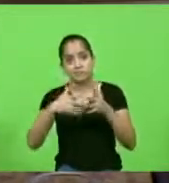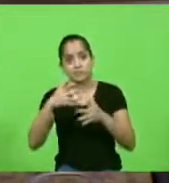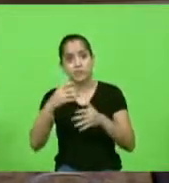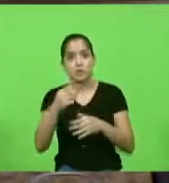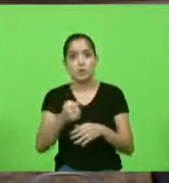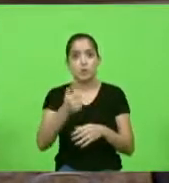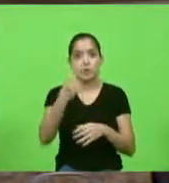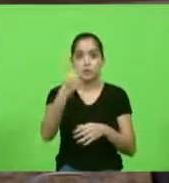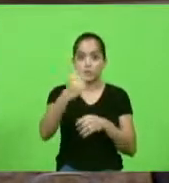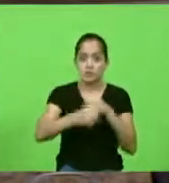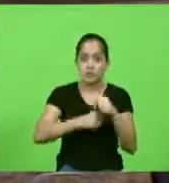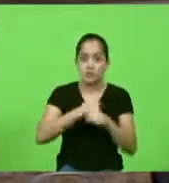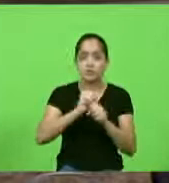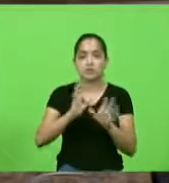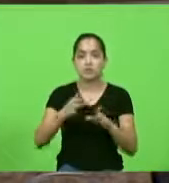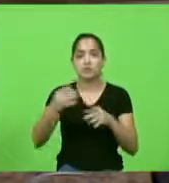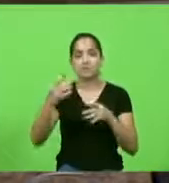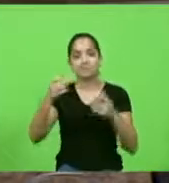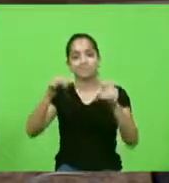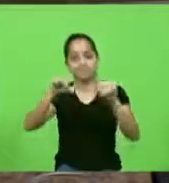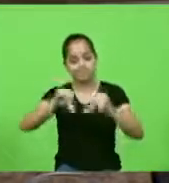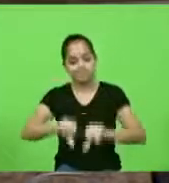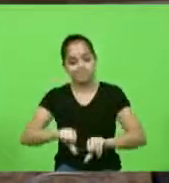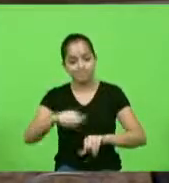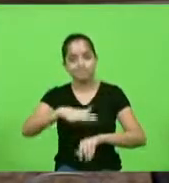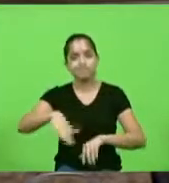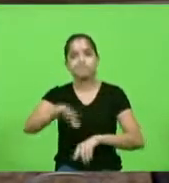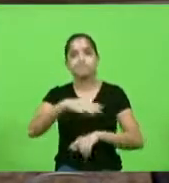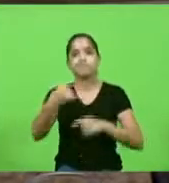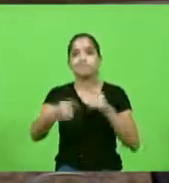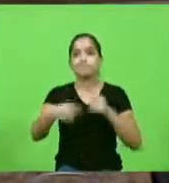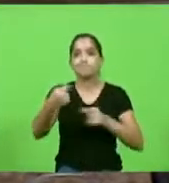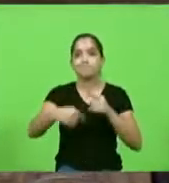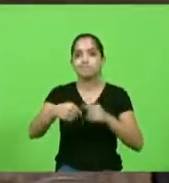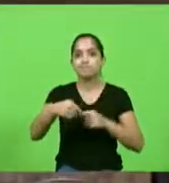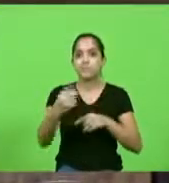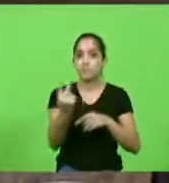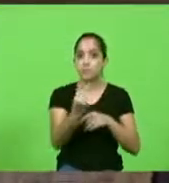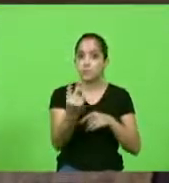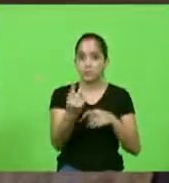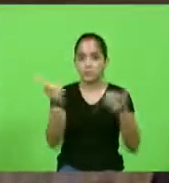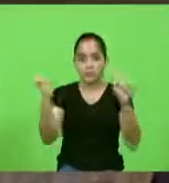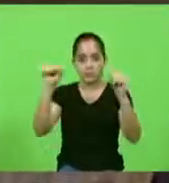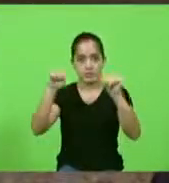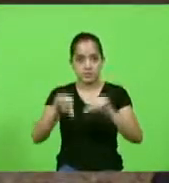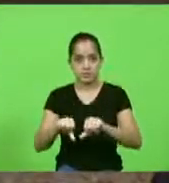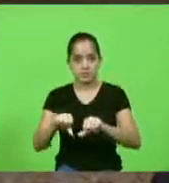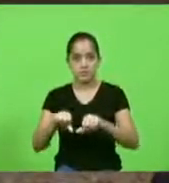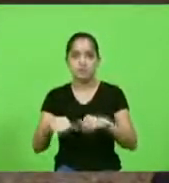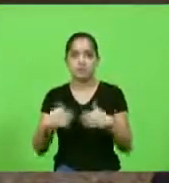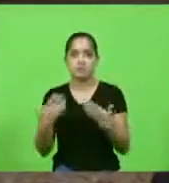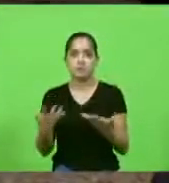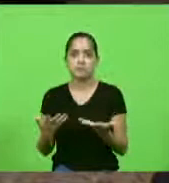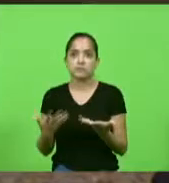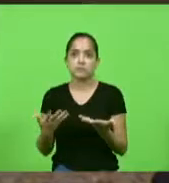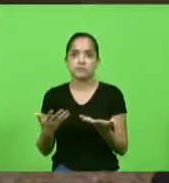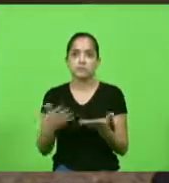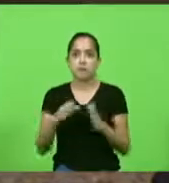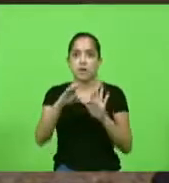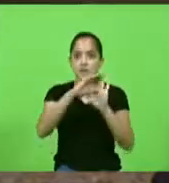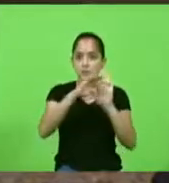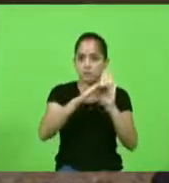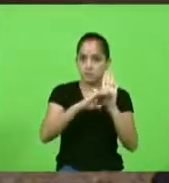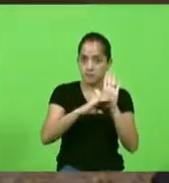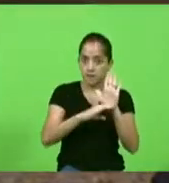crise política então Santa Catarina está presa entre duas crises enquanto isso aquelas pautas que